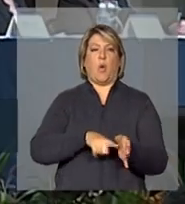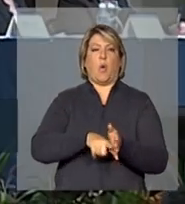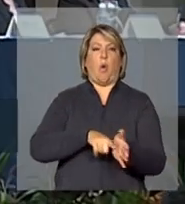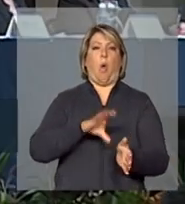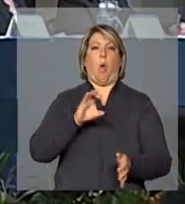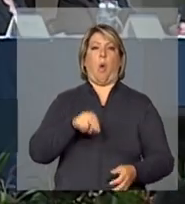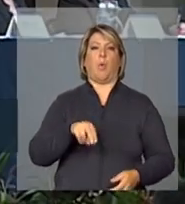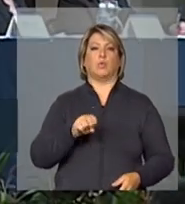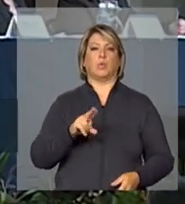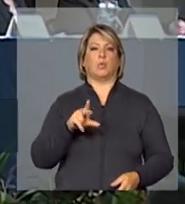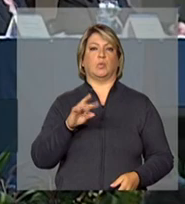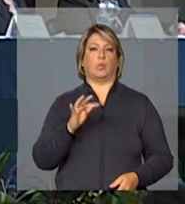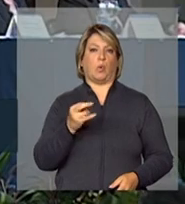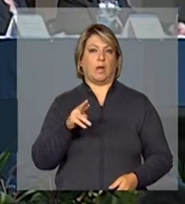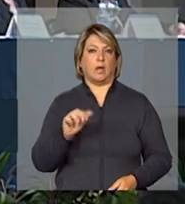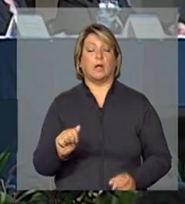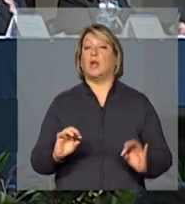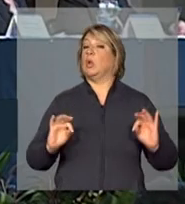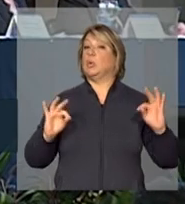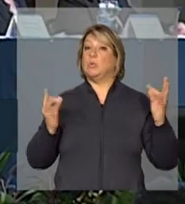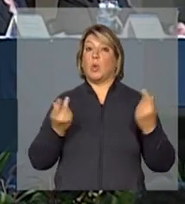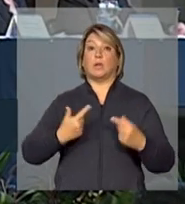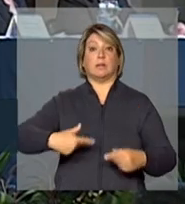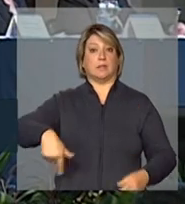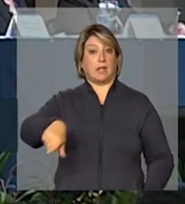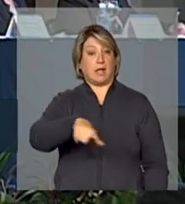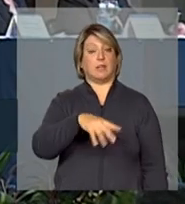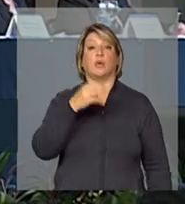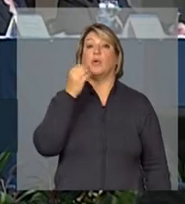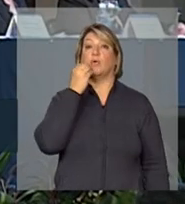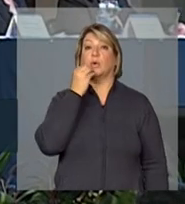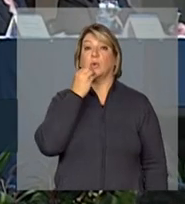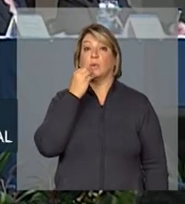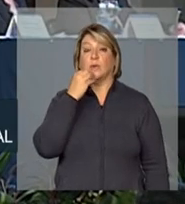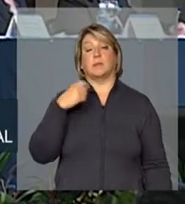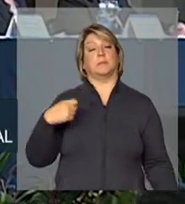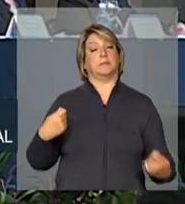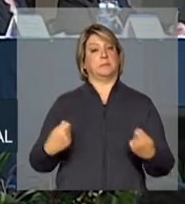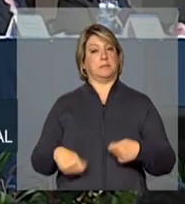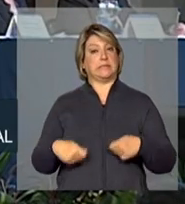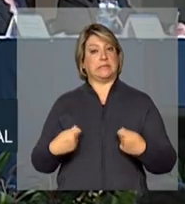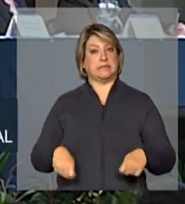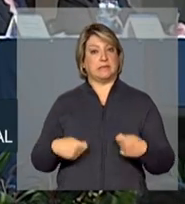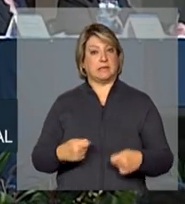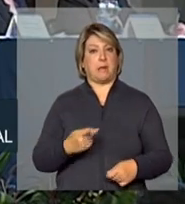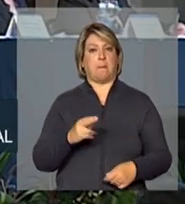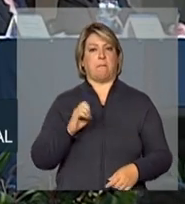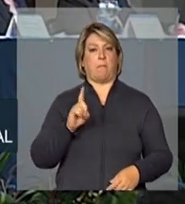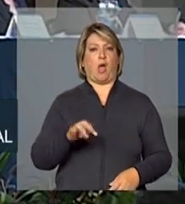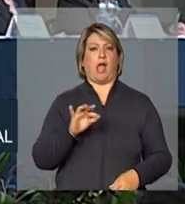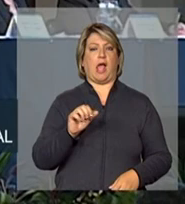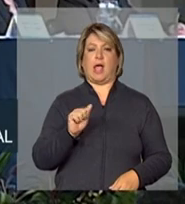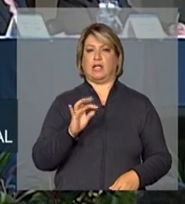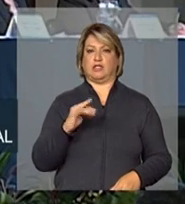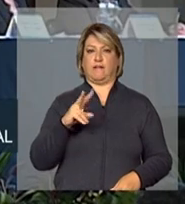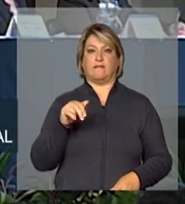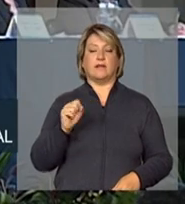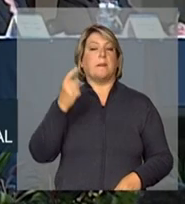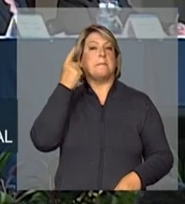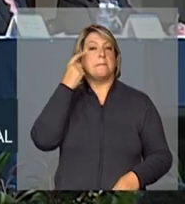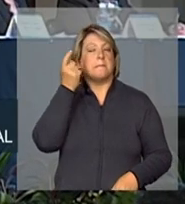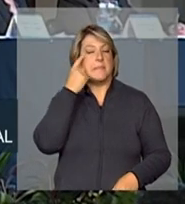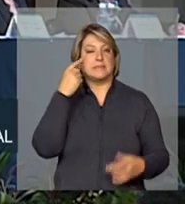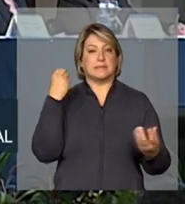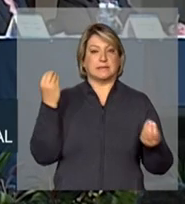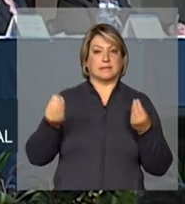todas essas oportunidades devem ser proativamente pensadas